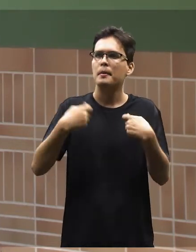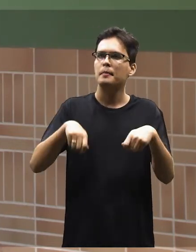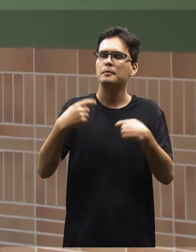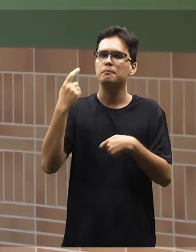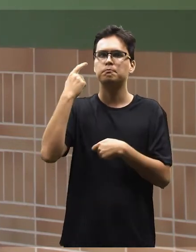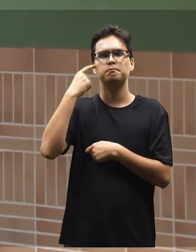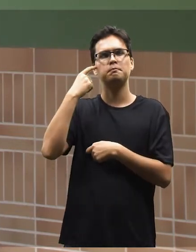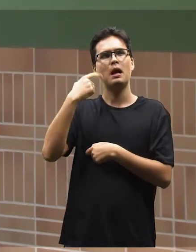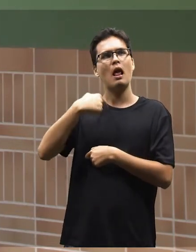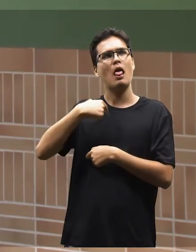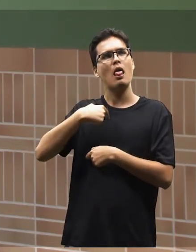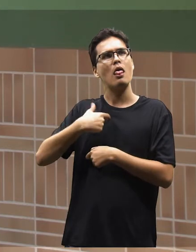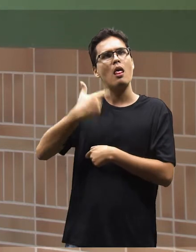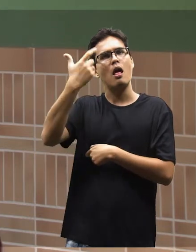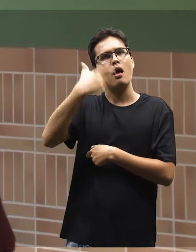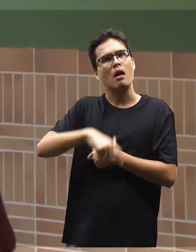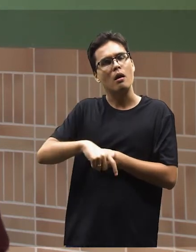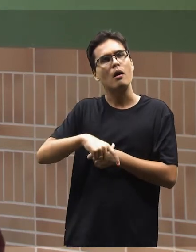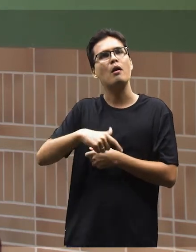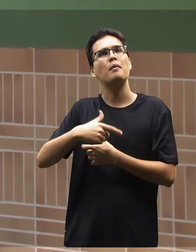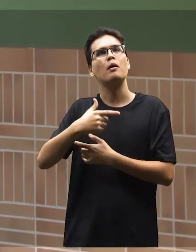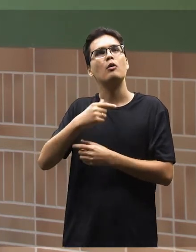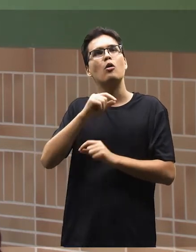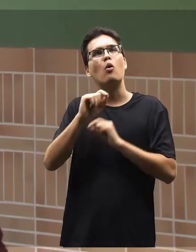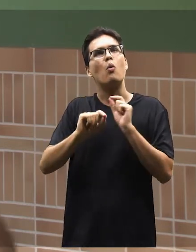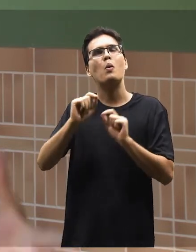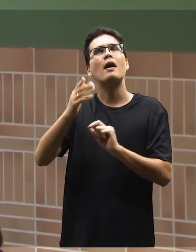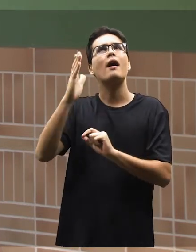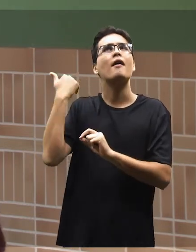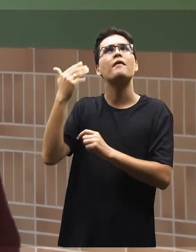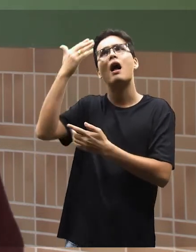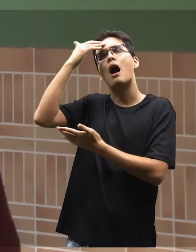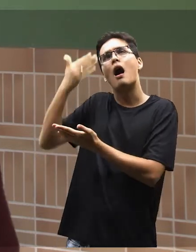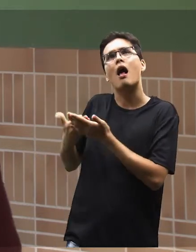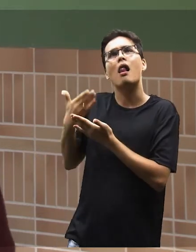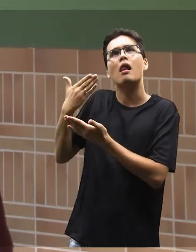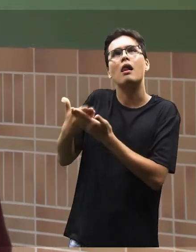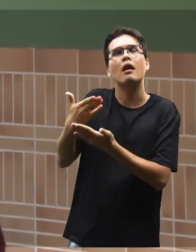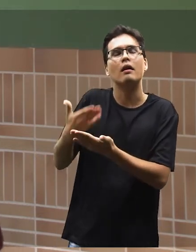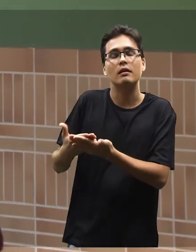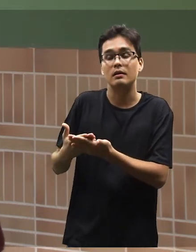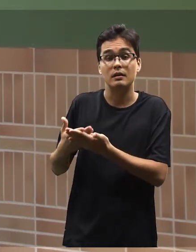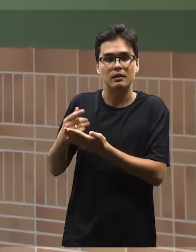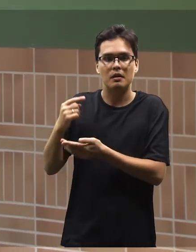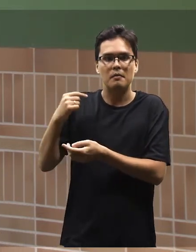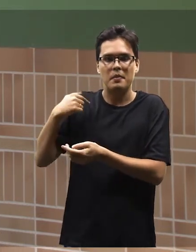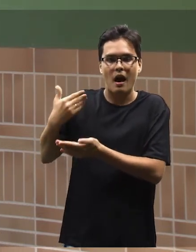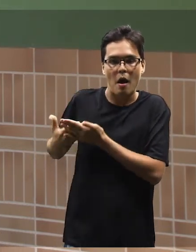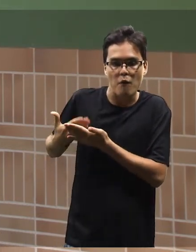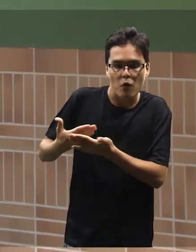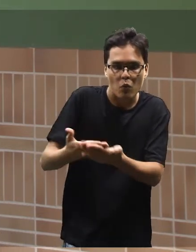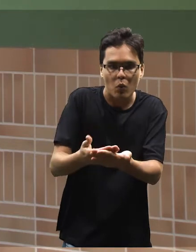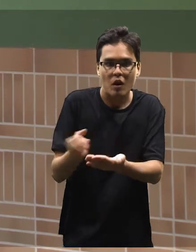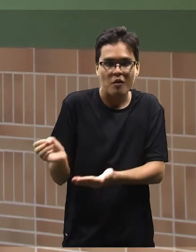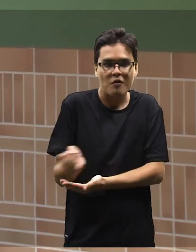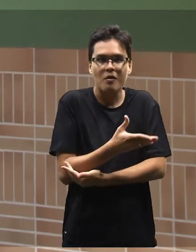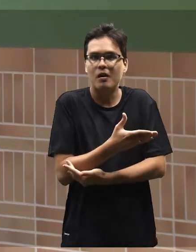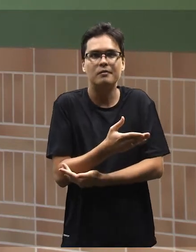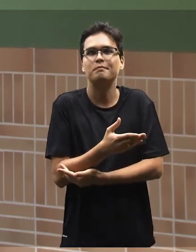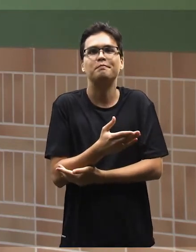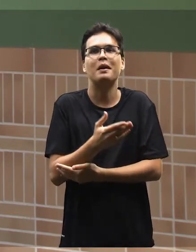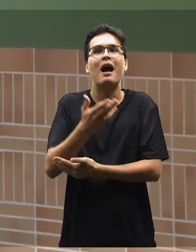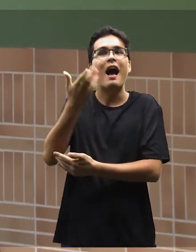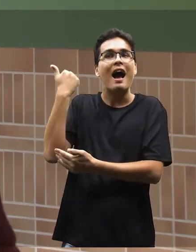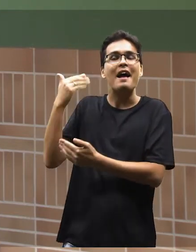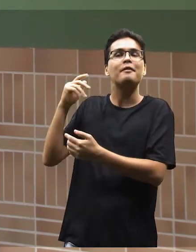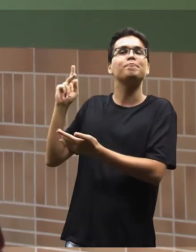posição de novidades, e que às vezes o que você acredita ou o que você achava que era a educação quando você entrou, na verdade não é